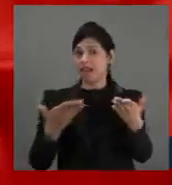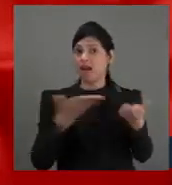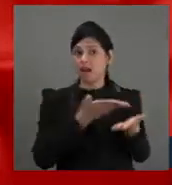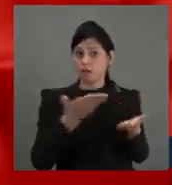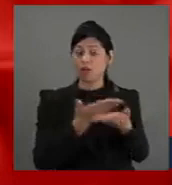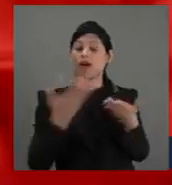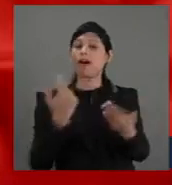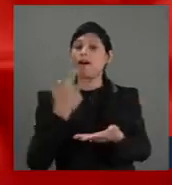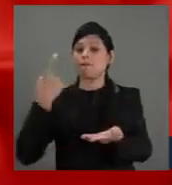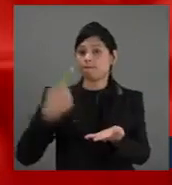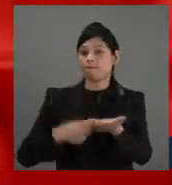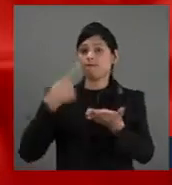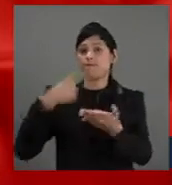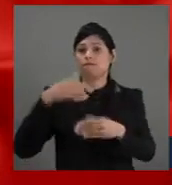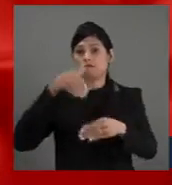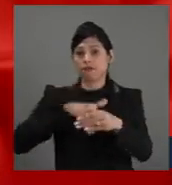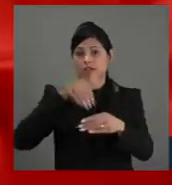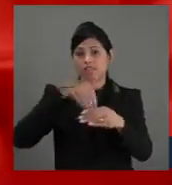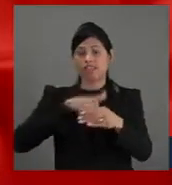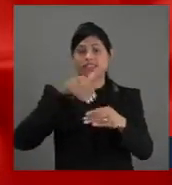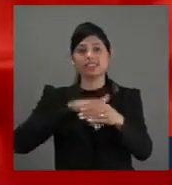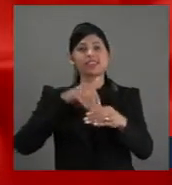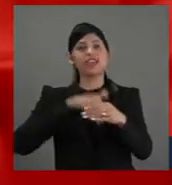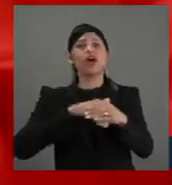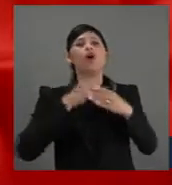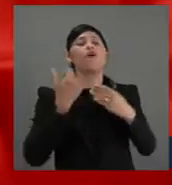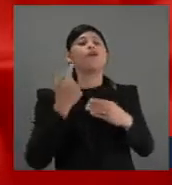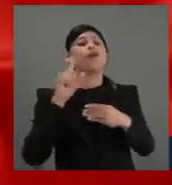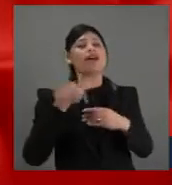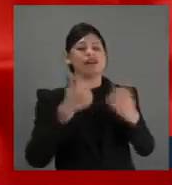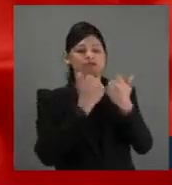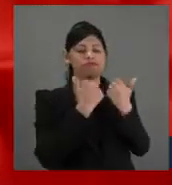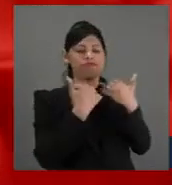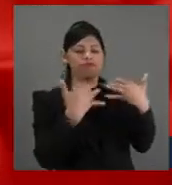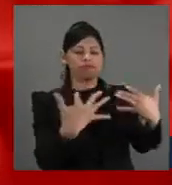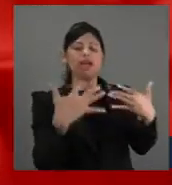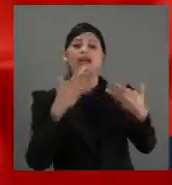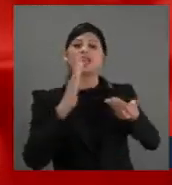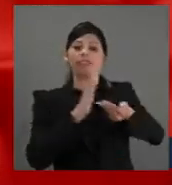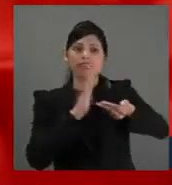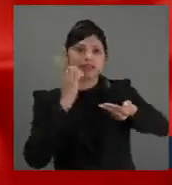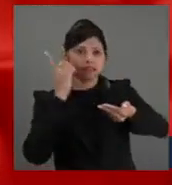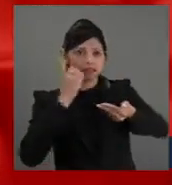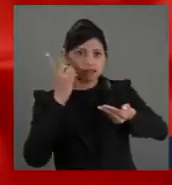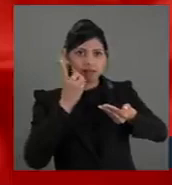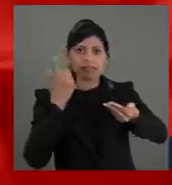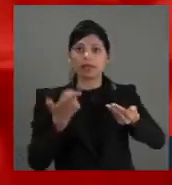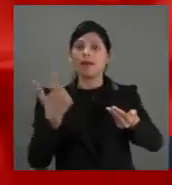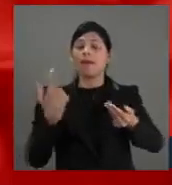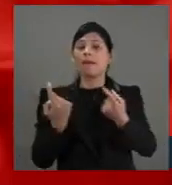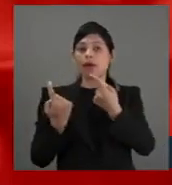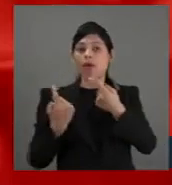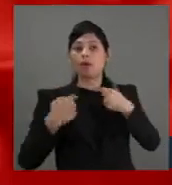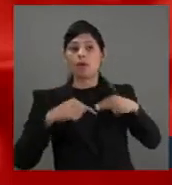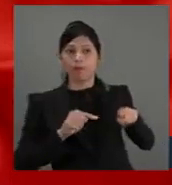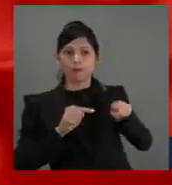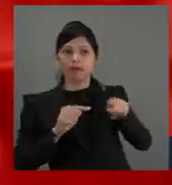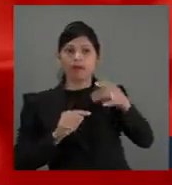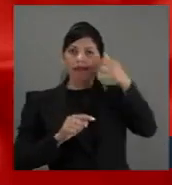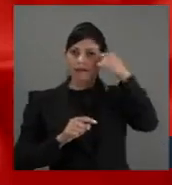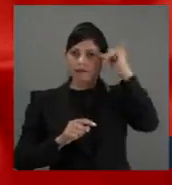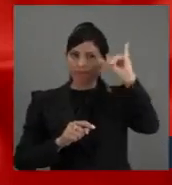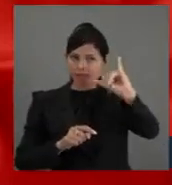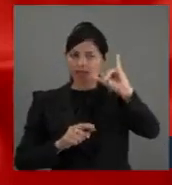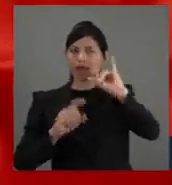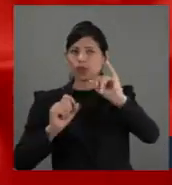plenário da Câmara. A abordagem para combater o Alzheimer e outras demências requer a participação